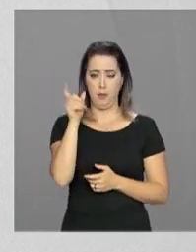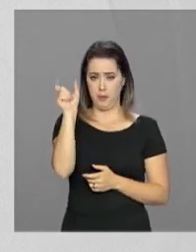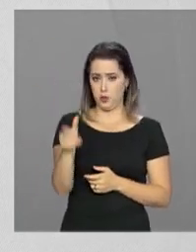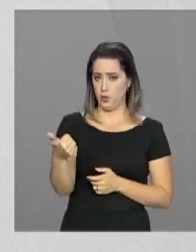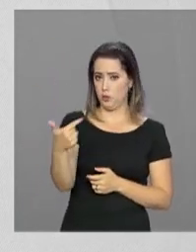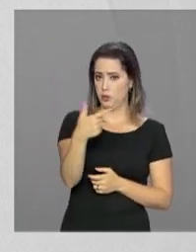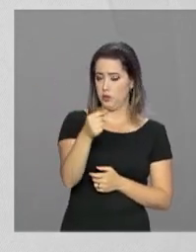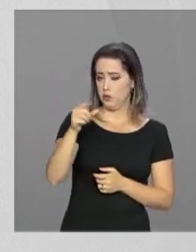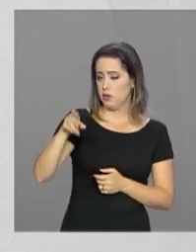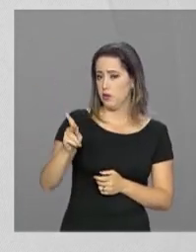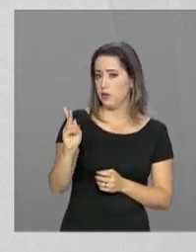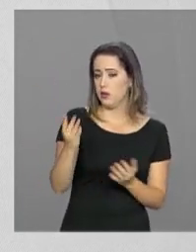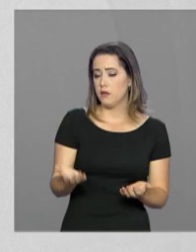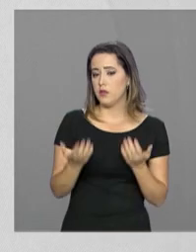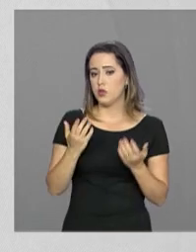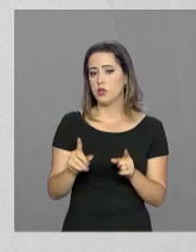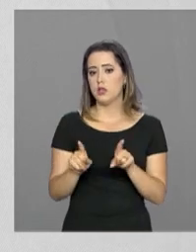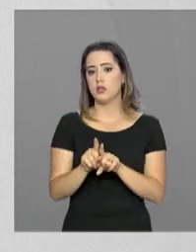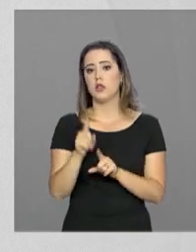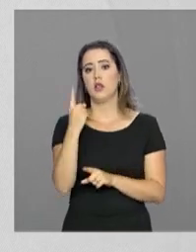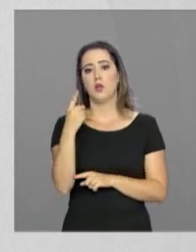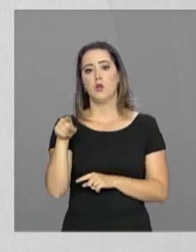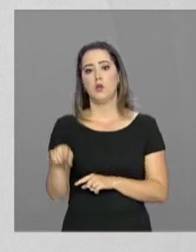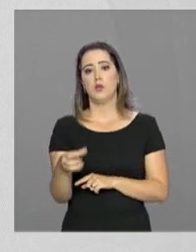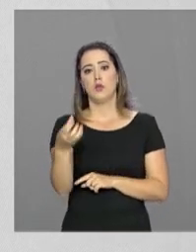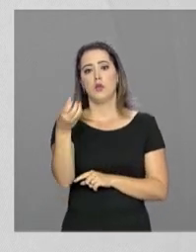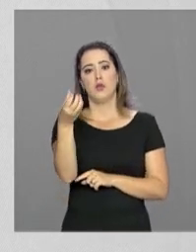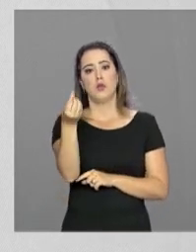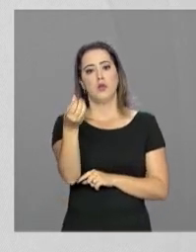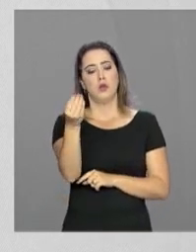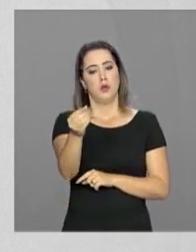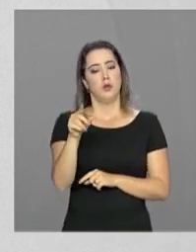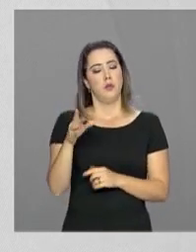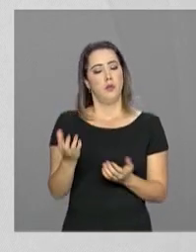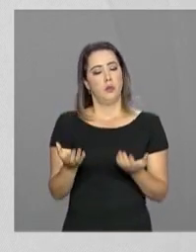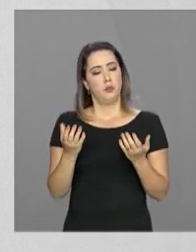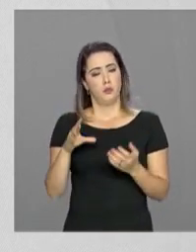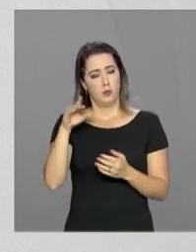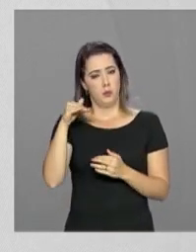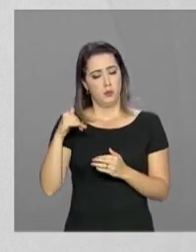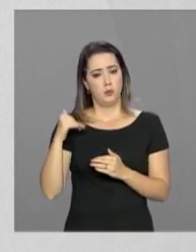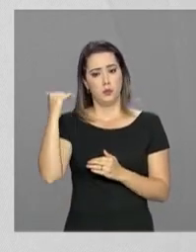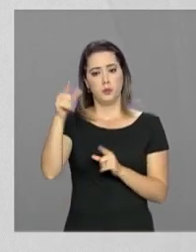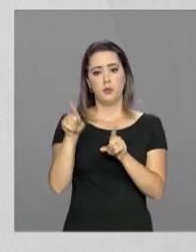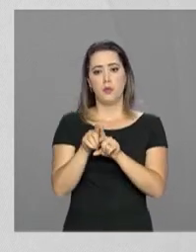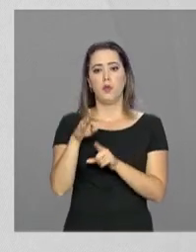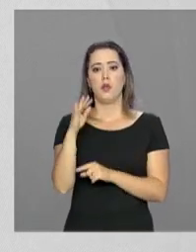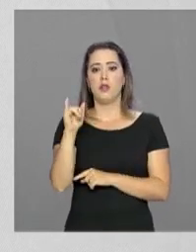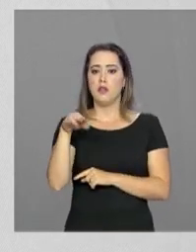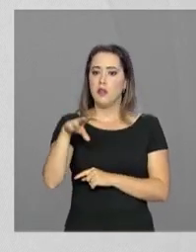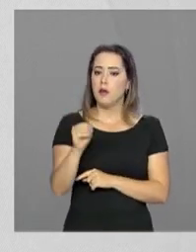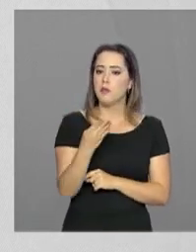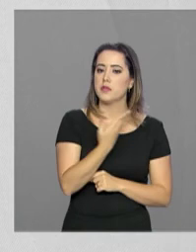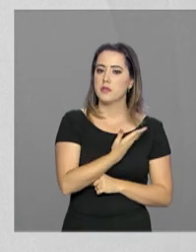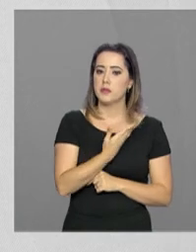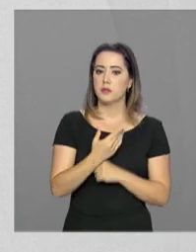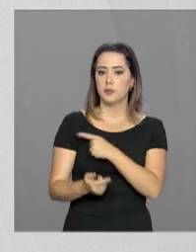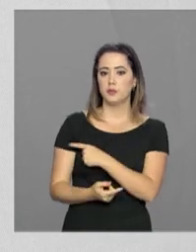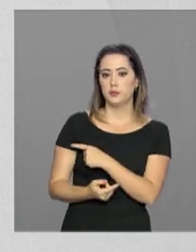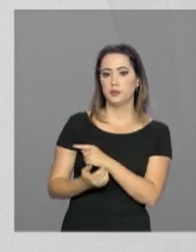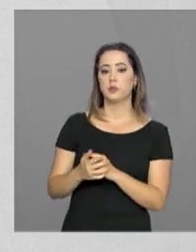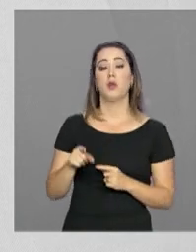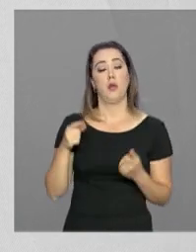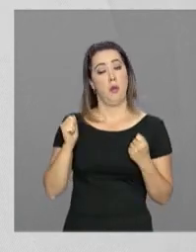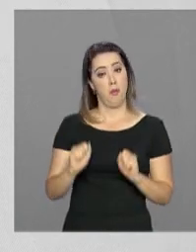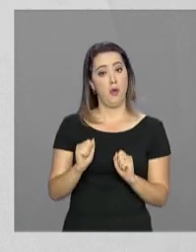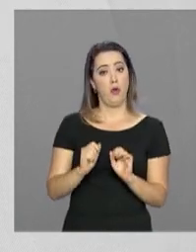tenha 1,60 m de altura, tem MC de 46,87, em indicação para passar pela bariátrica.